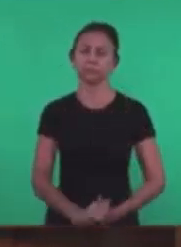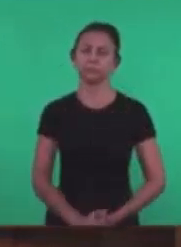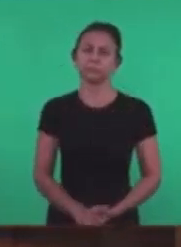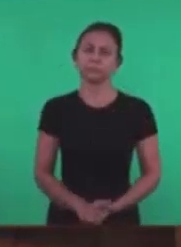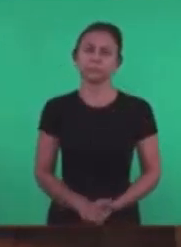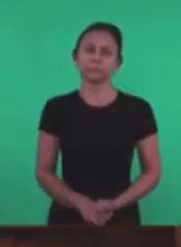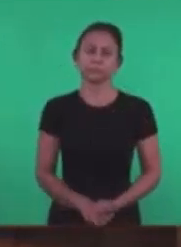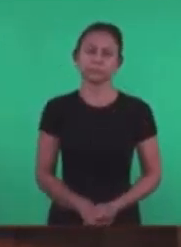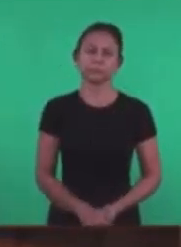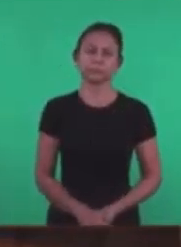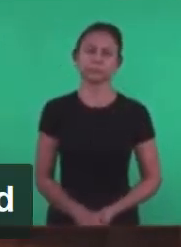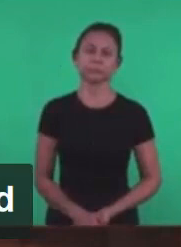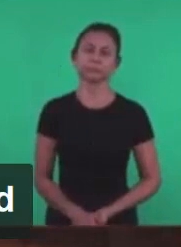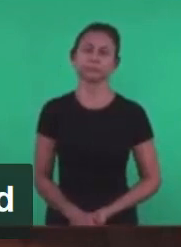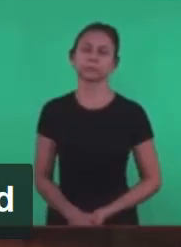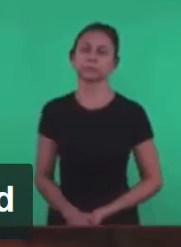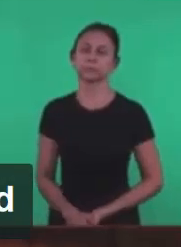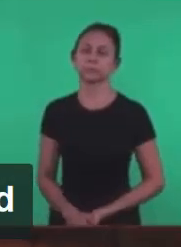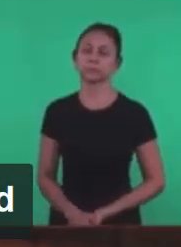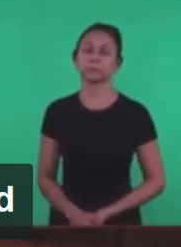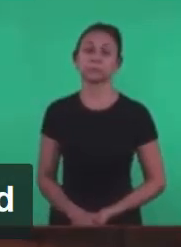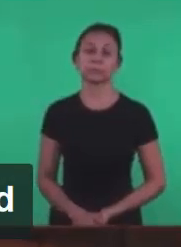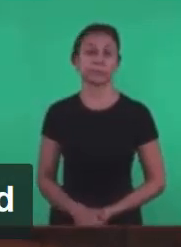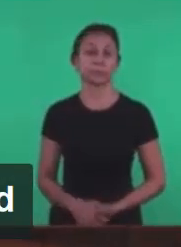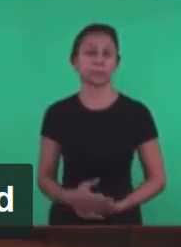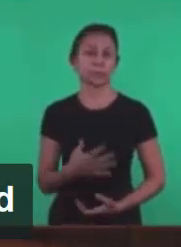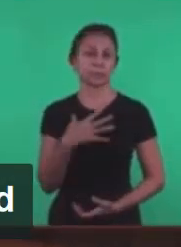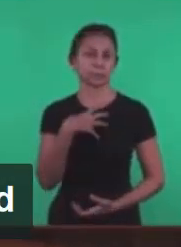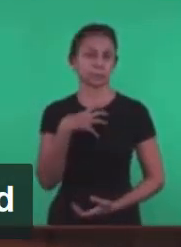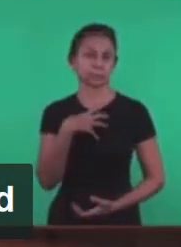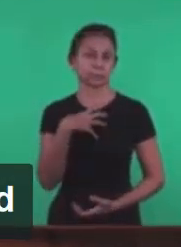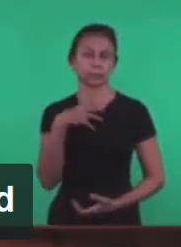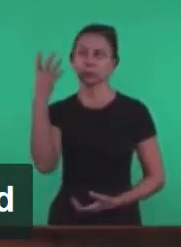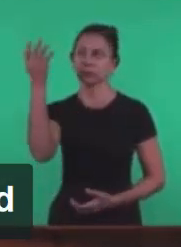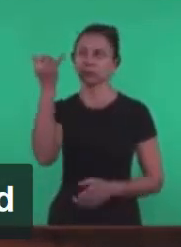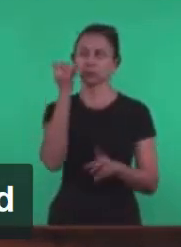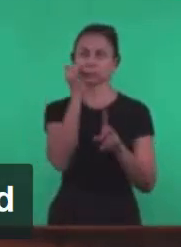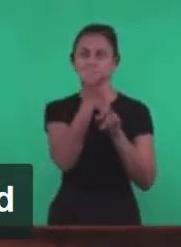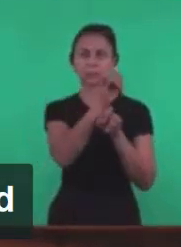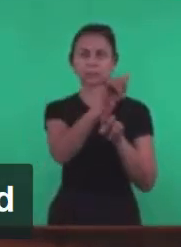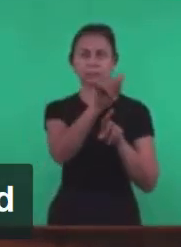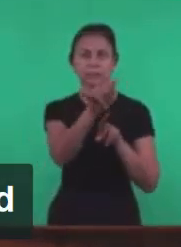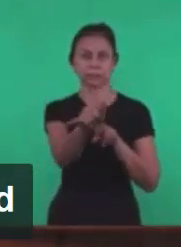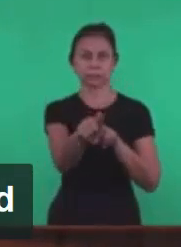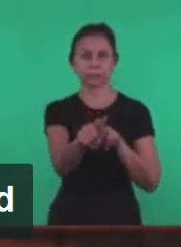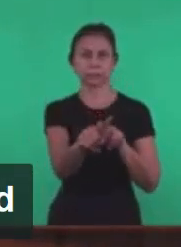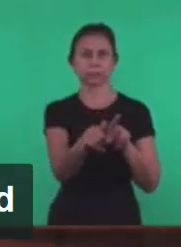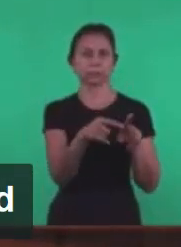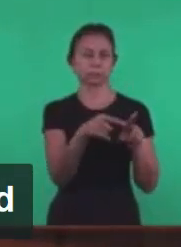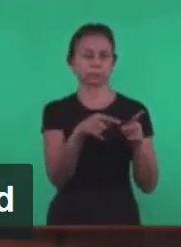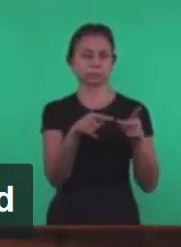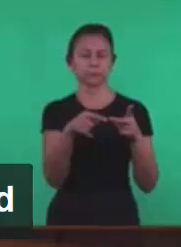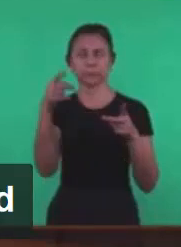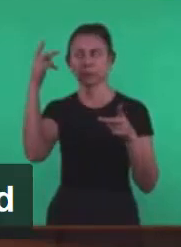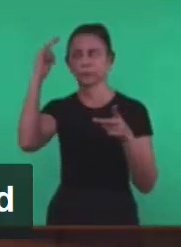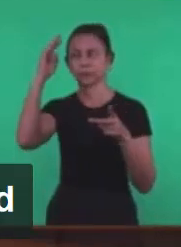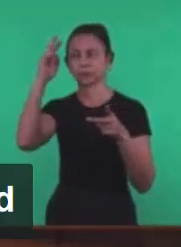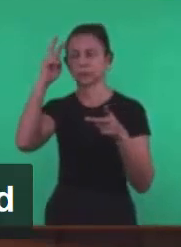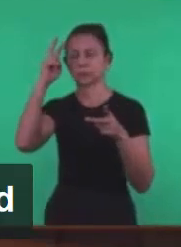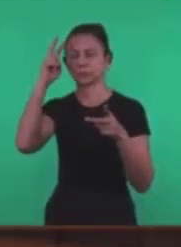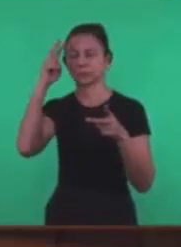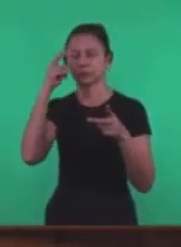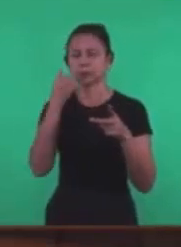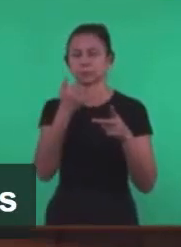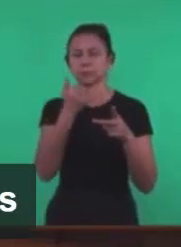Bem irmãos O aspecto profético Histórico Está de